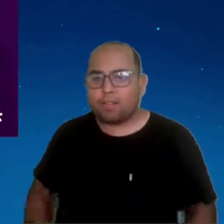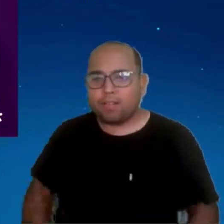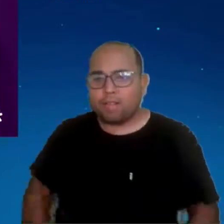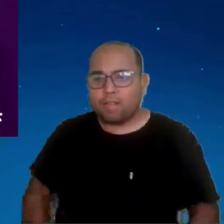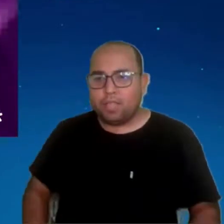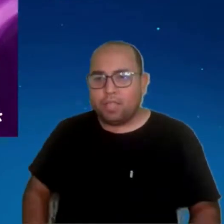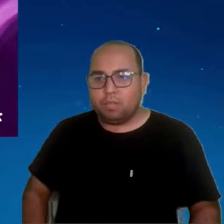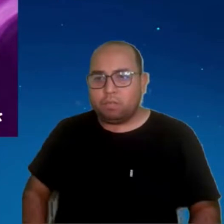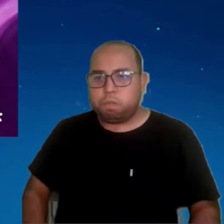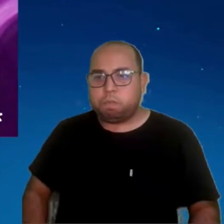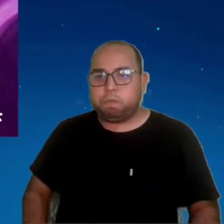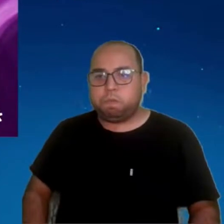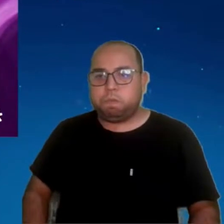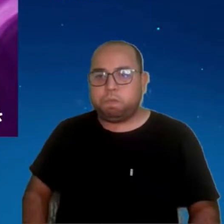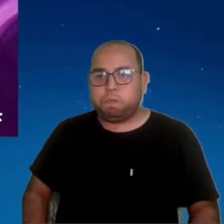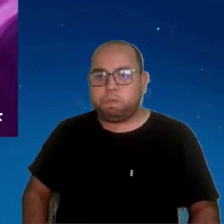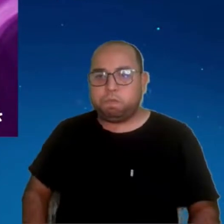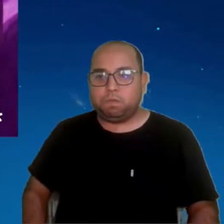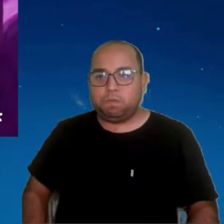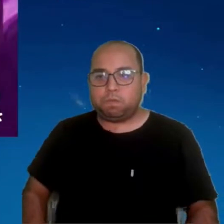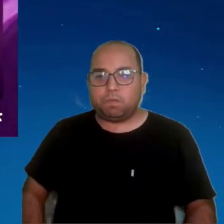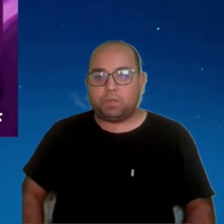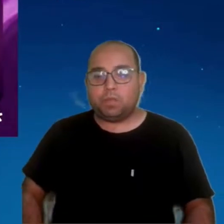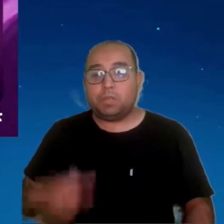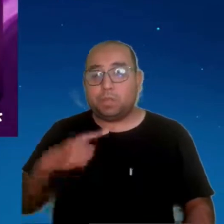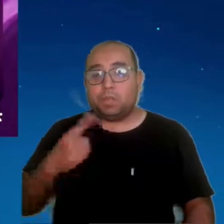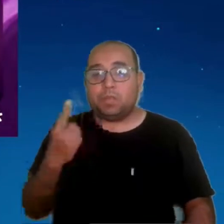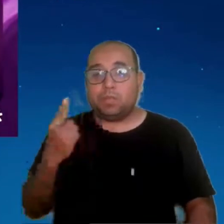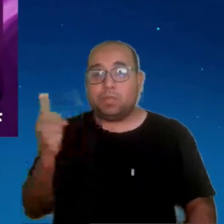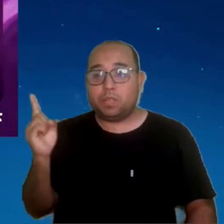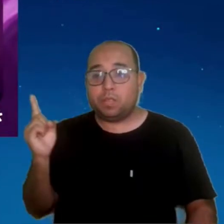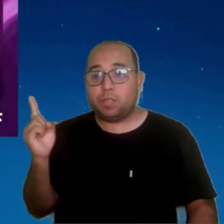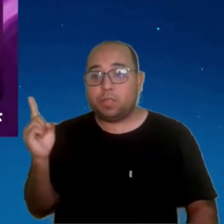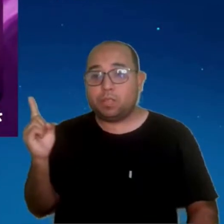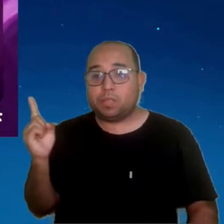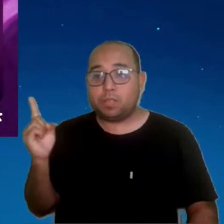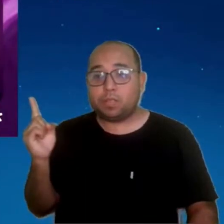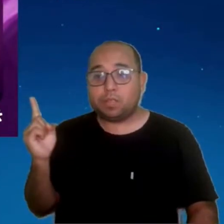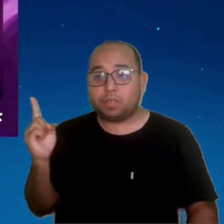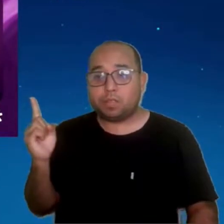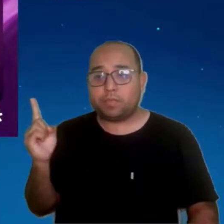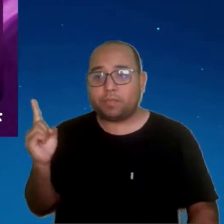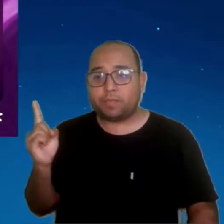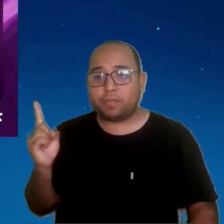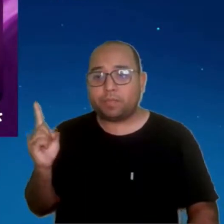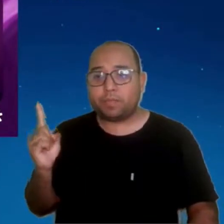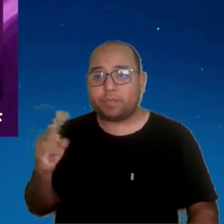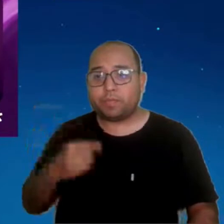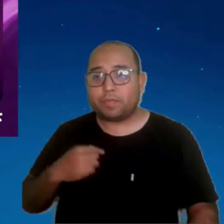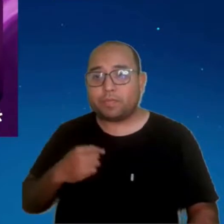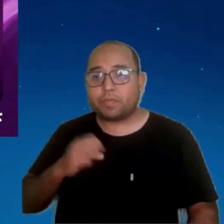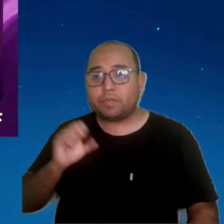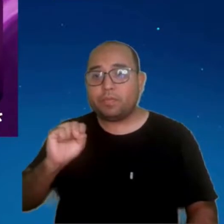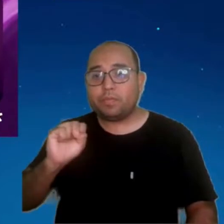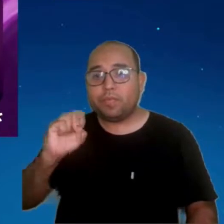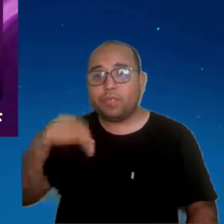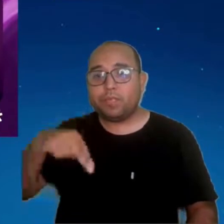E aqui eu trouxe uma, o que a gente chama de sandbox, que são laboratórios.